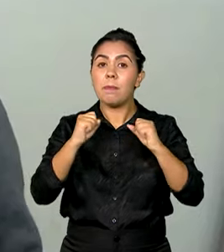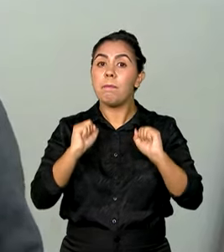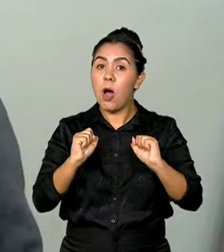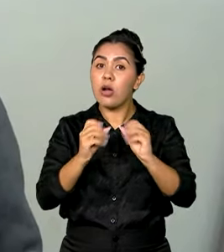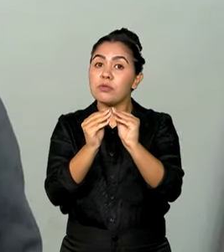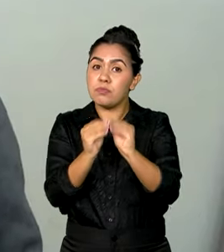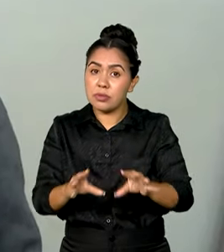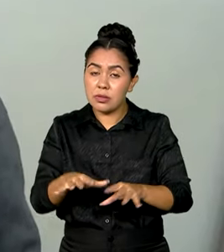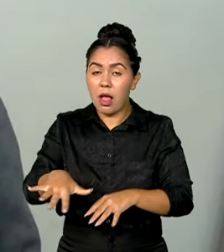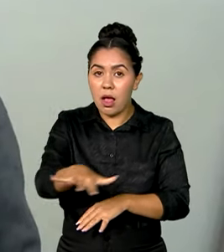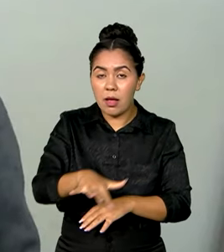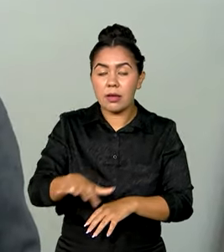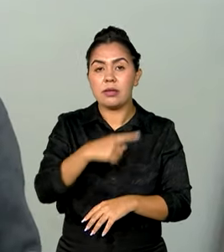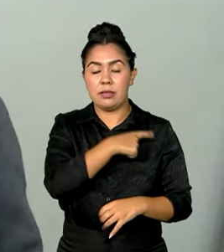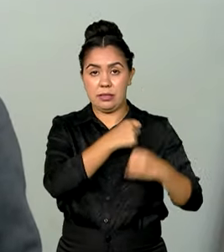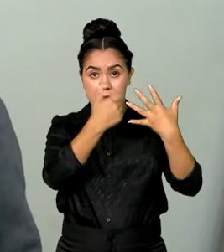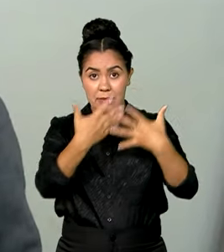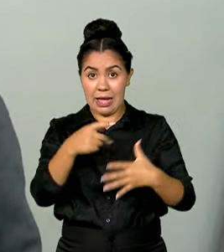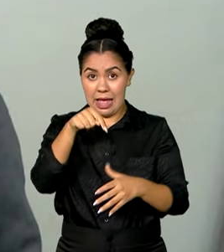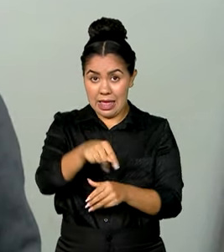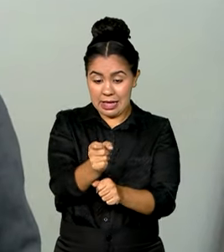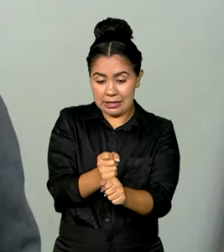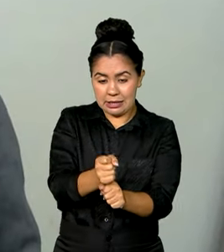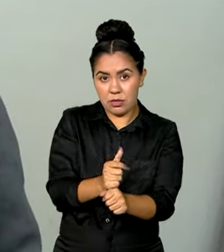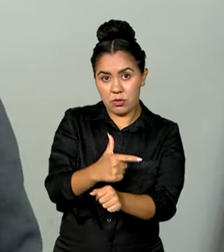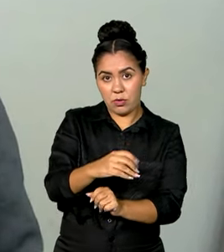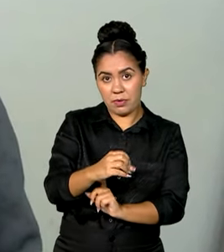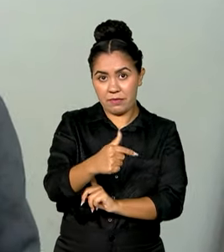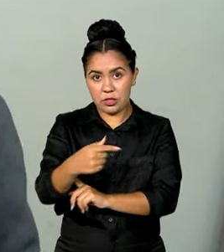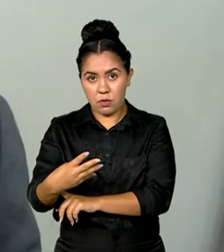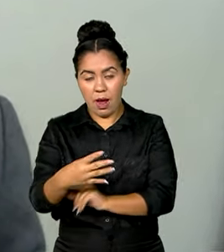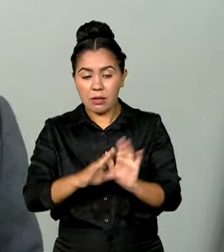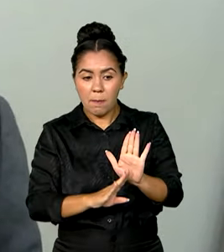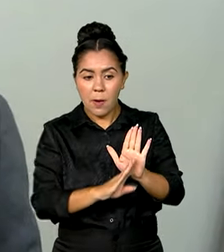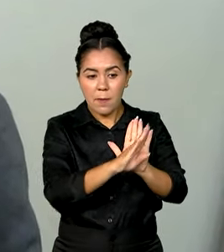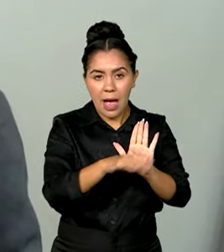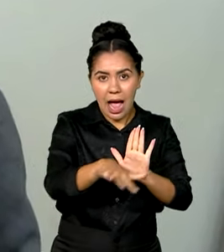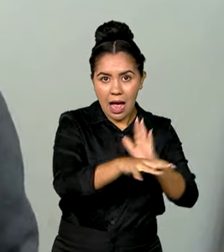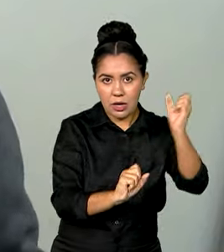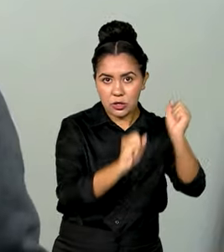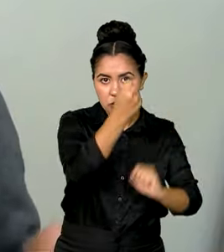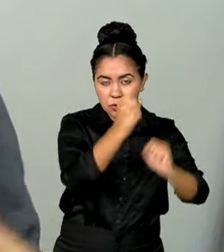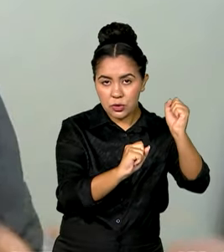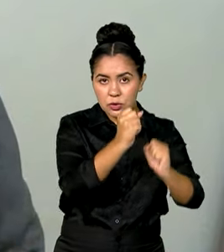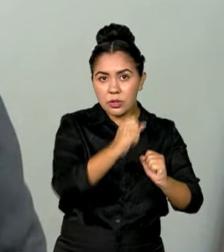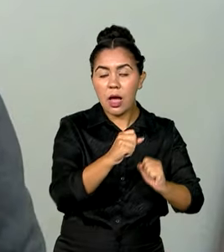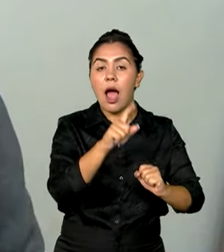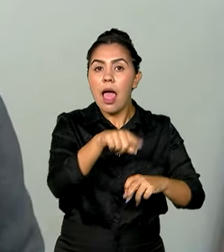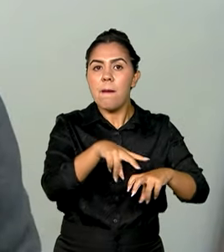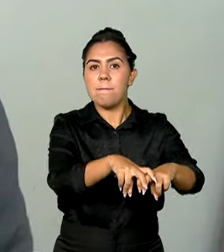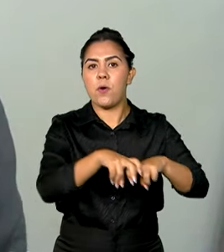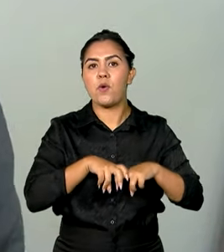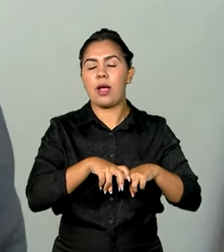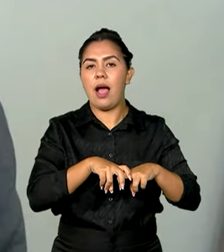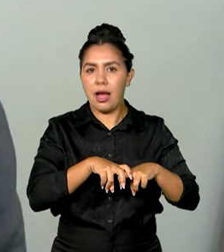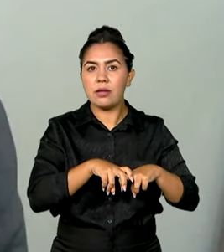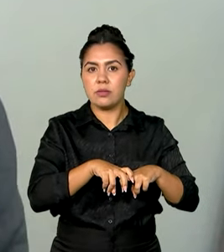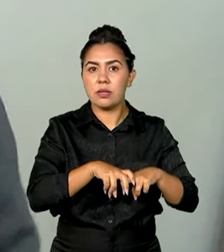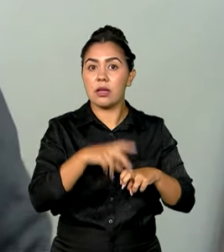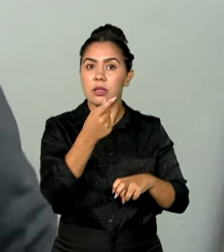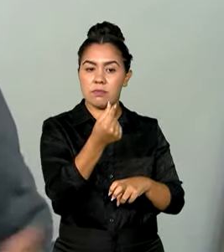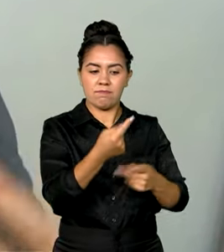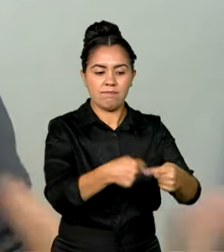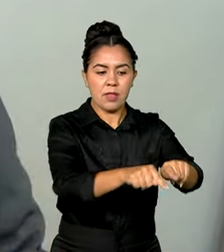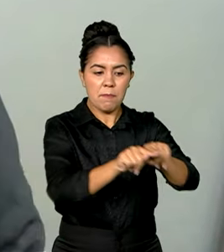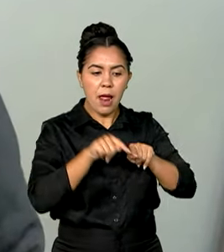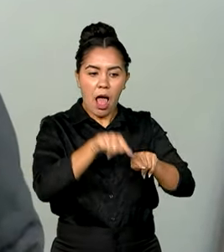Parte desse crescimento da indústria esse ano se deve a uma melhoria no mercado de crédito